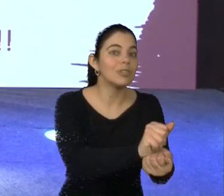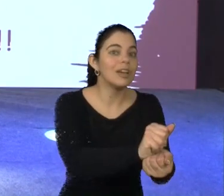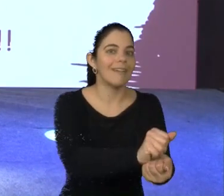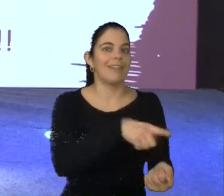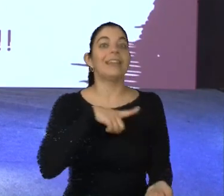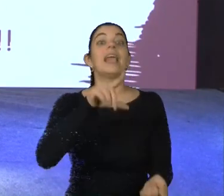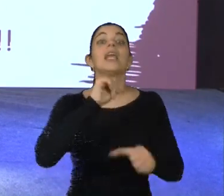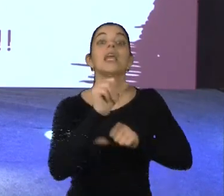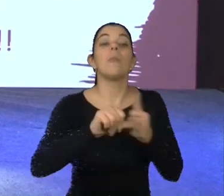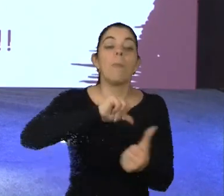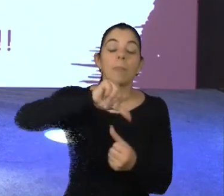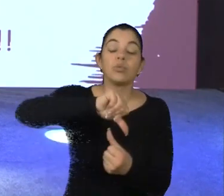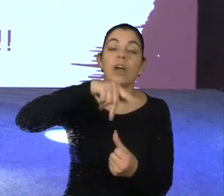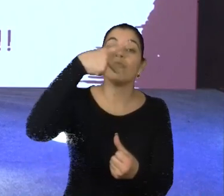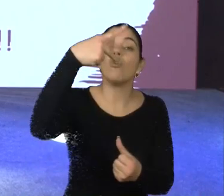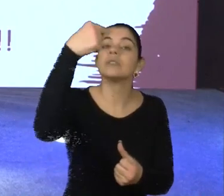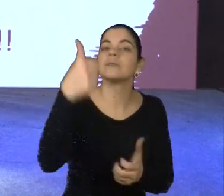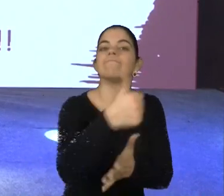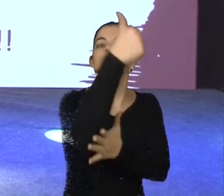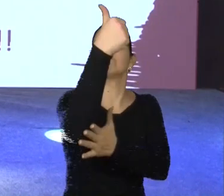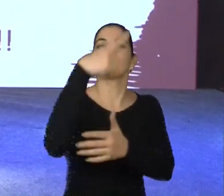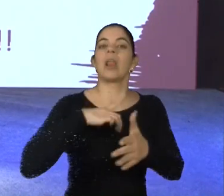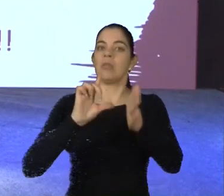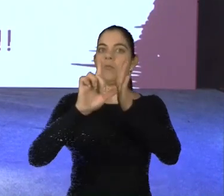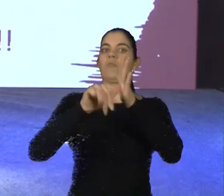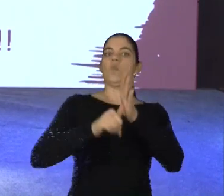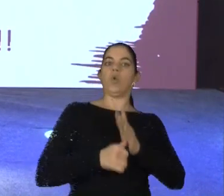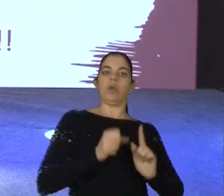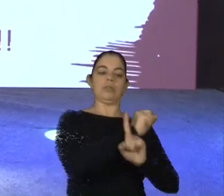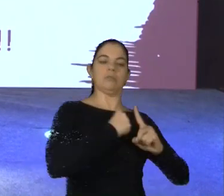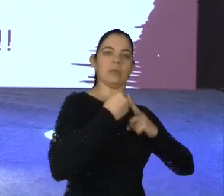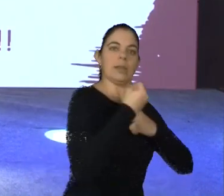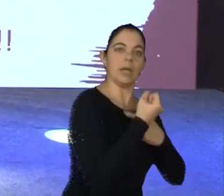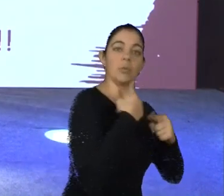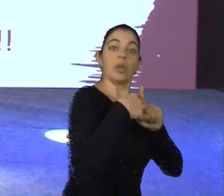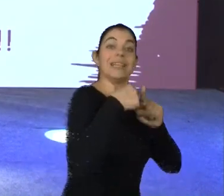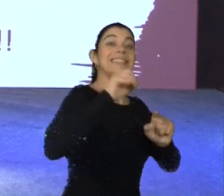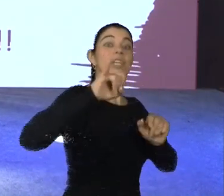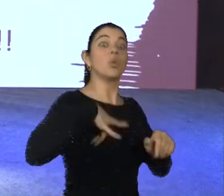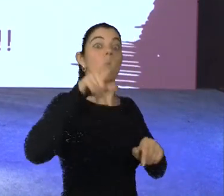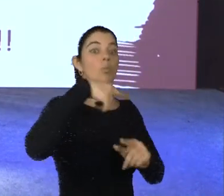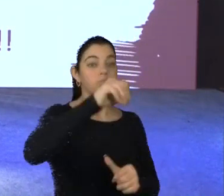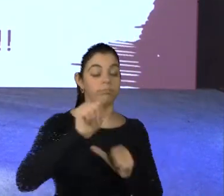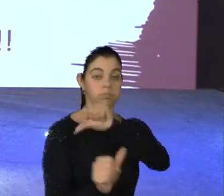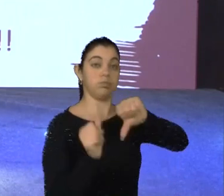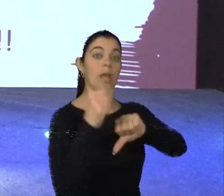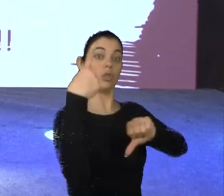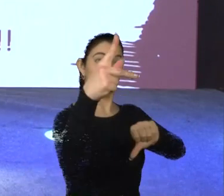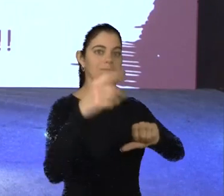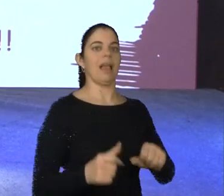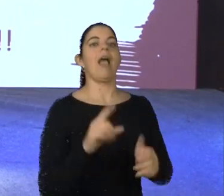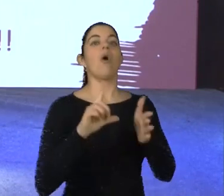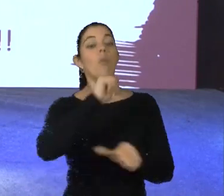mudar, tem que servir de exemplo, muda a sociedade, como o Alex está fazendo, e muda epigeneticamente para que a gente seja melhor. Mas, antes disso,